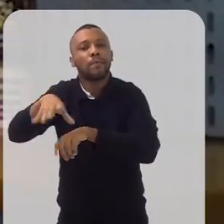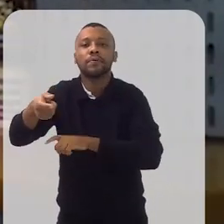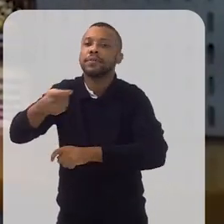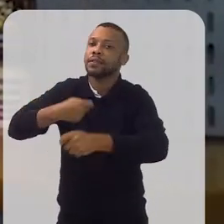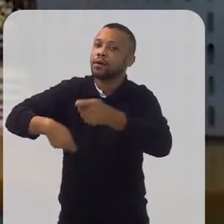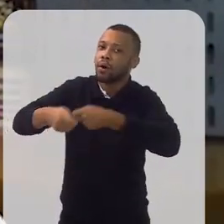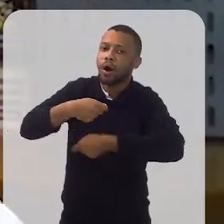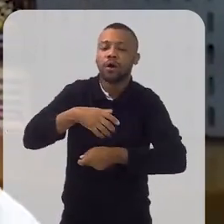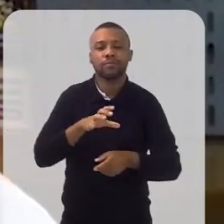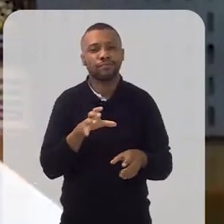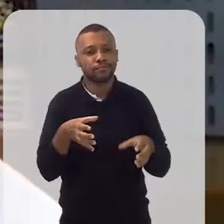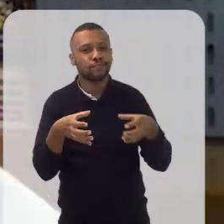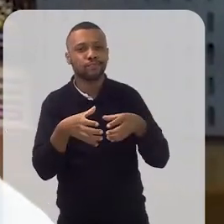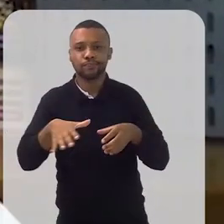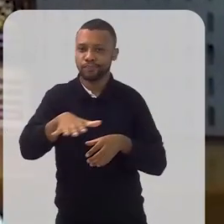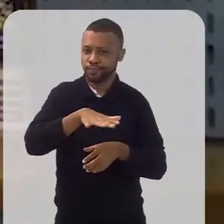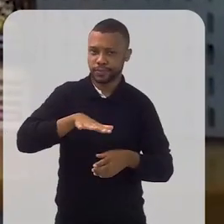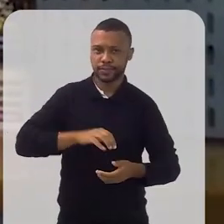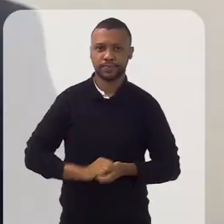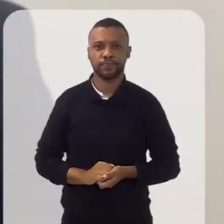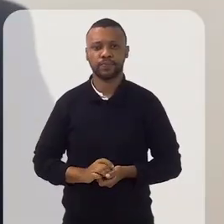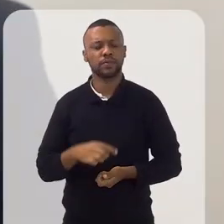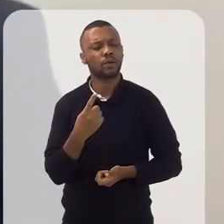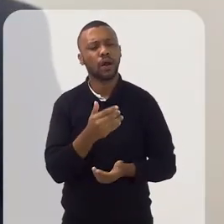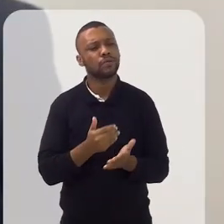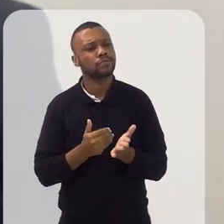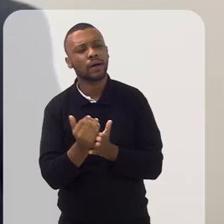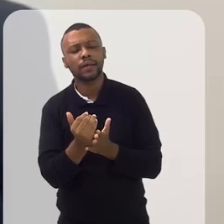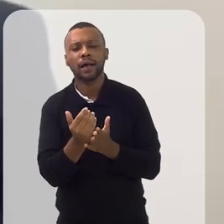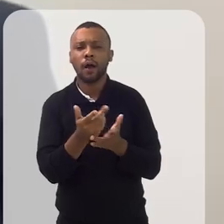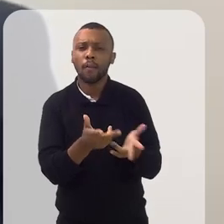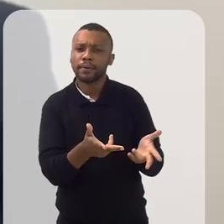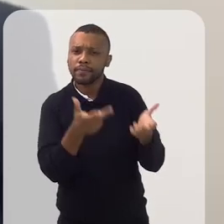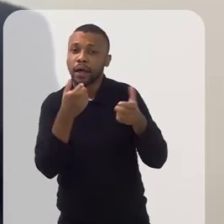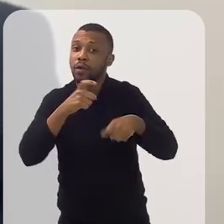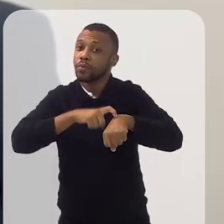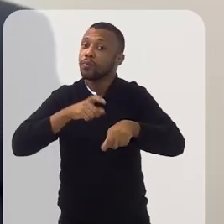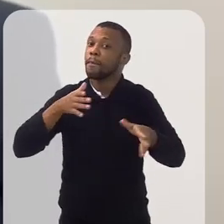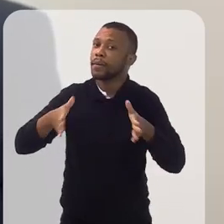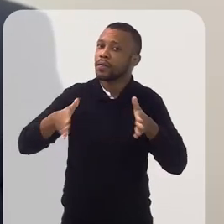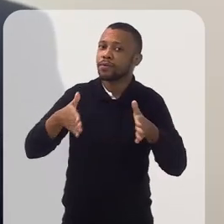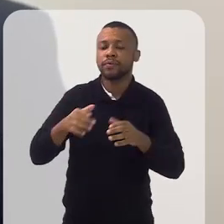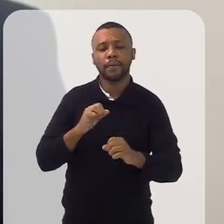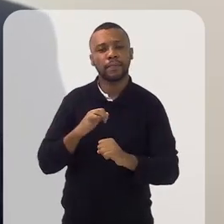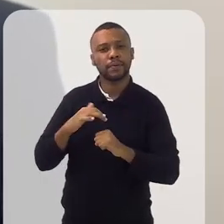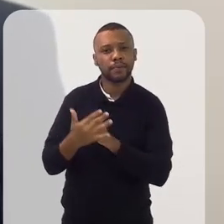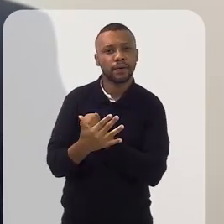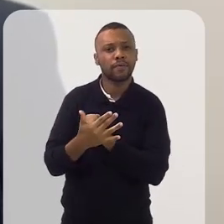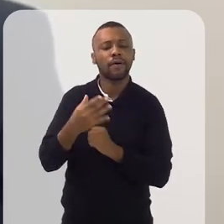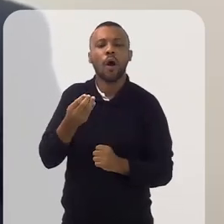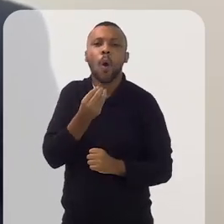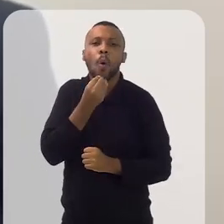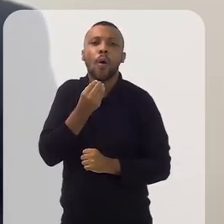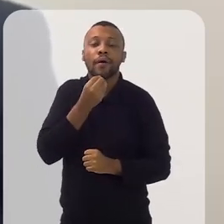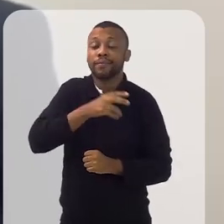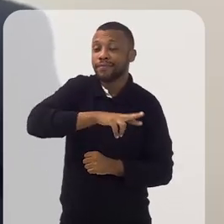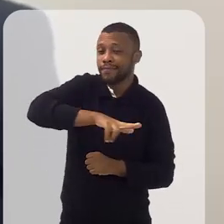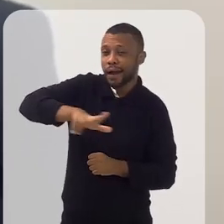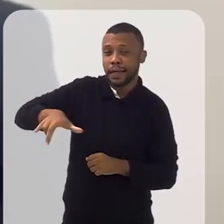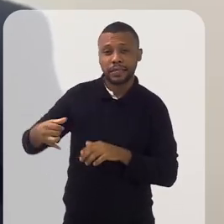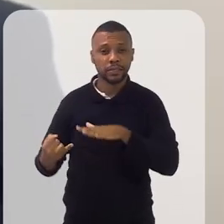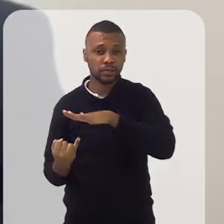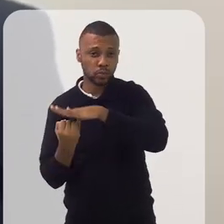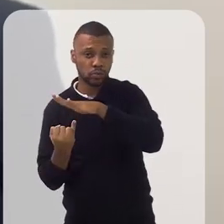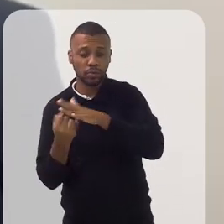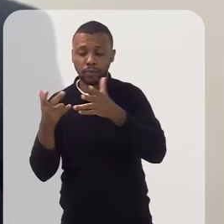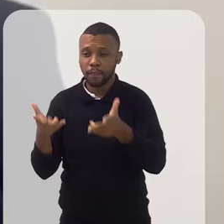levamos também desenvolvimento comunitário. Uma das coisas que a gente observa durante o período da pandemia foi a oportunidade que muitas instituições